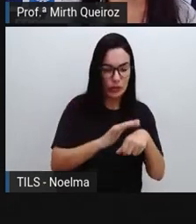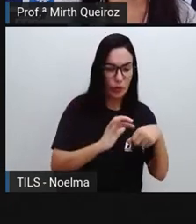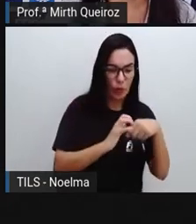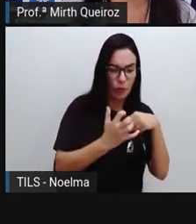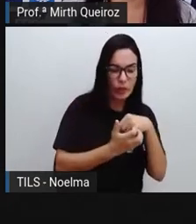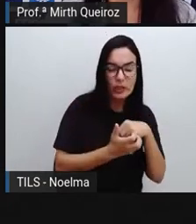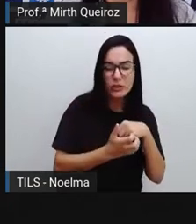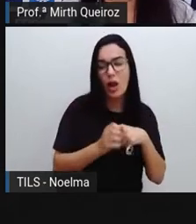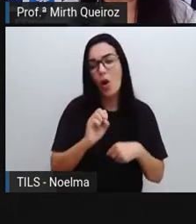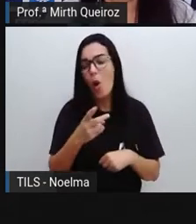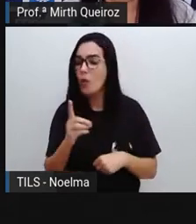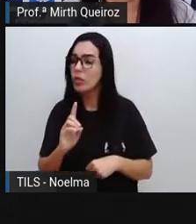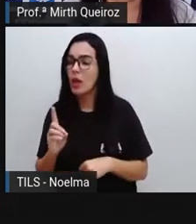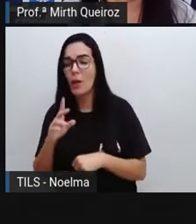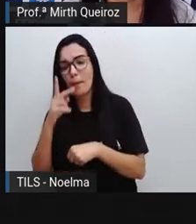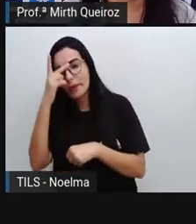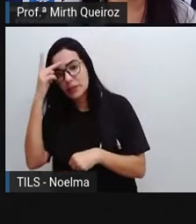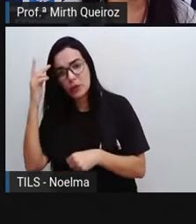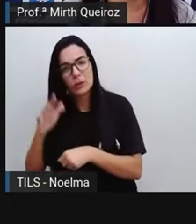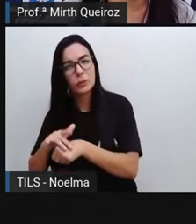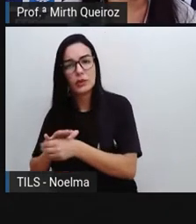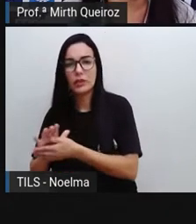quem não está, né?